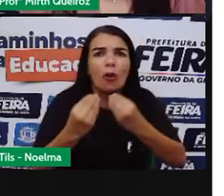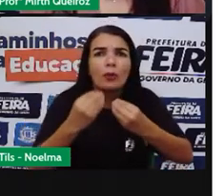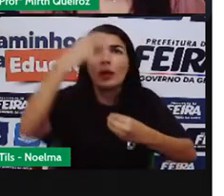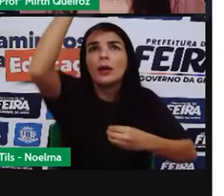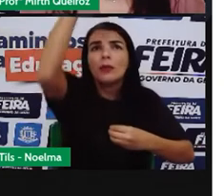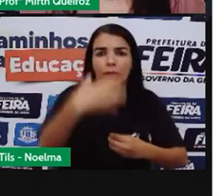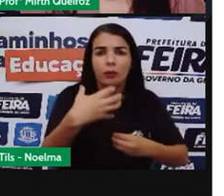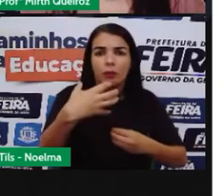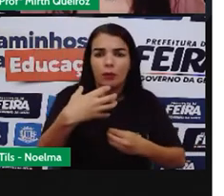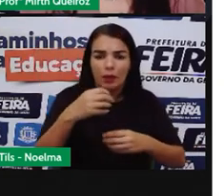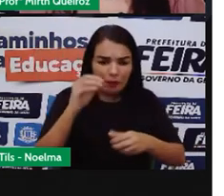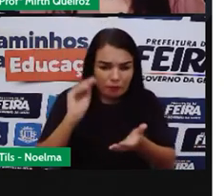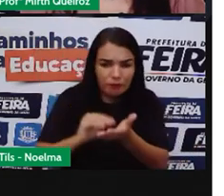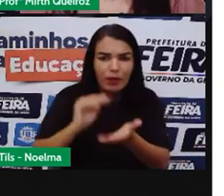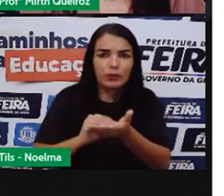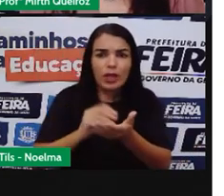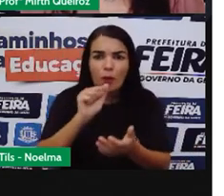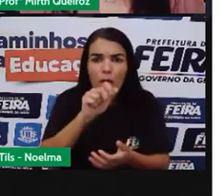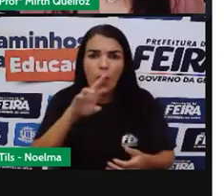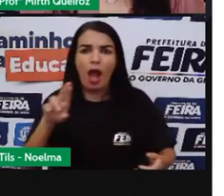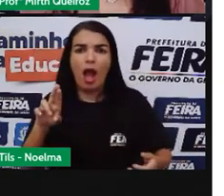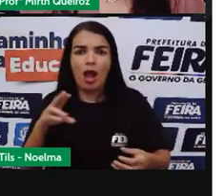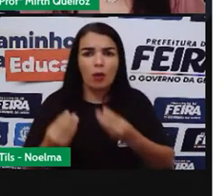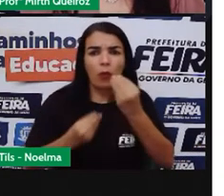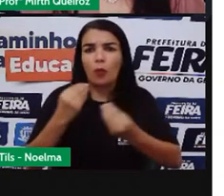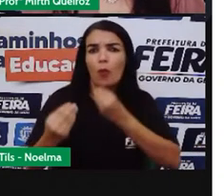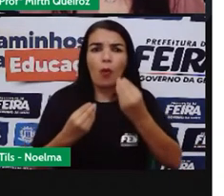despressurização? Que cabina?